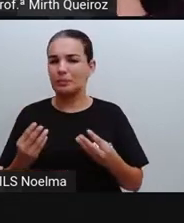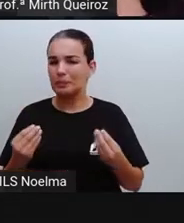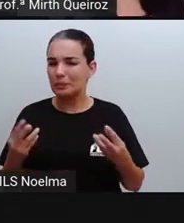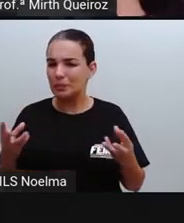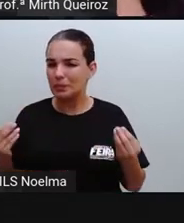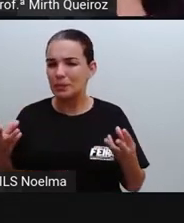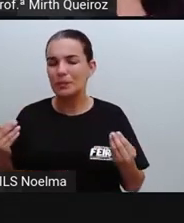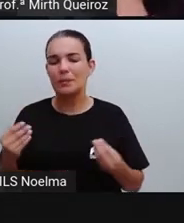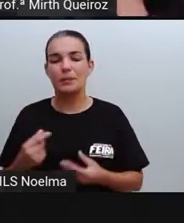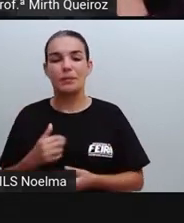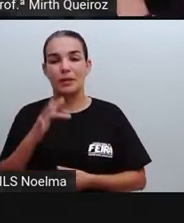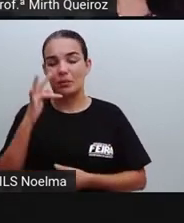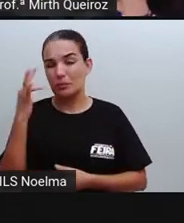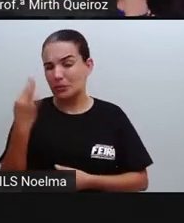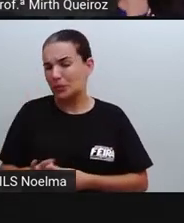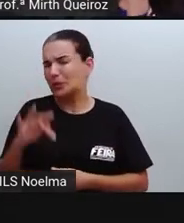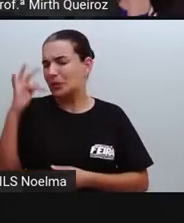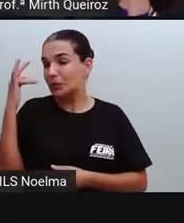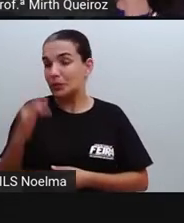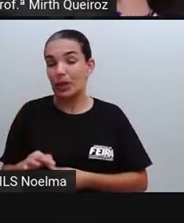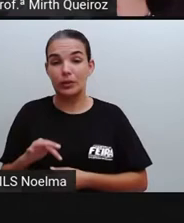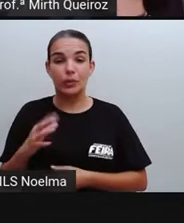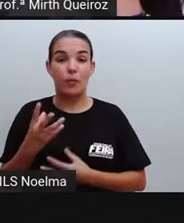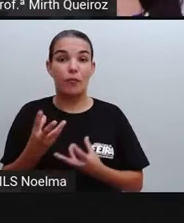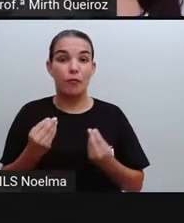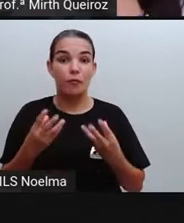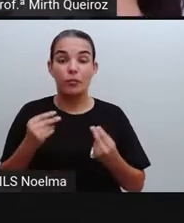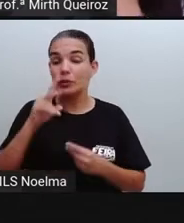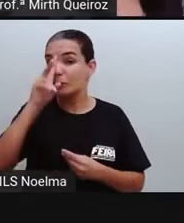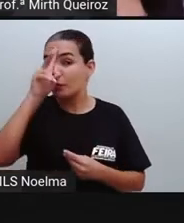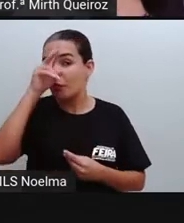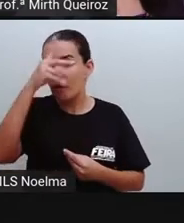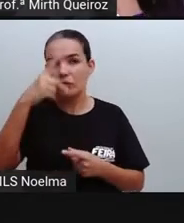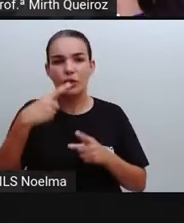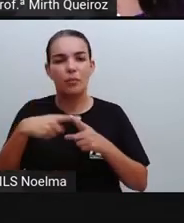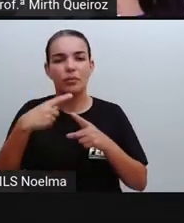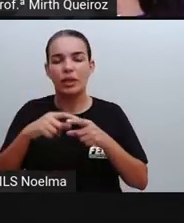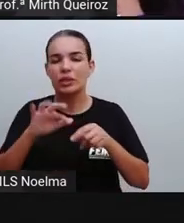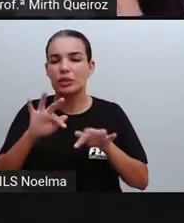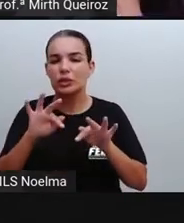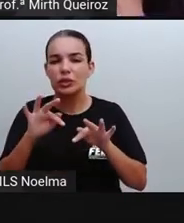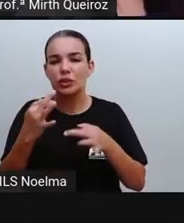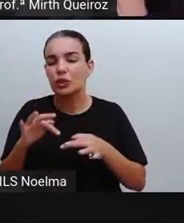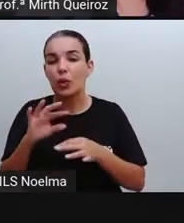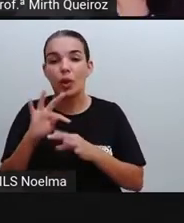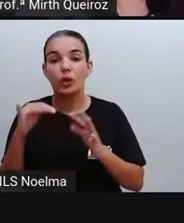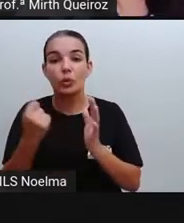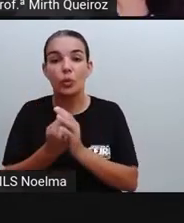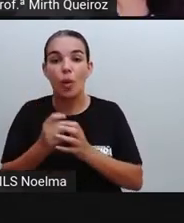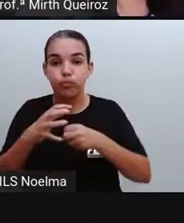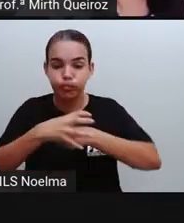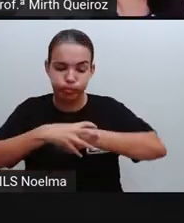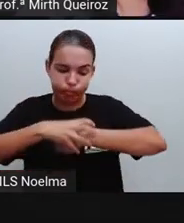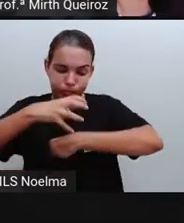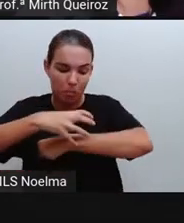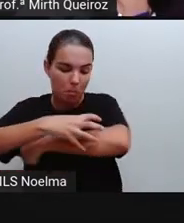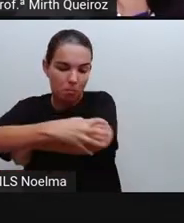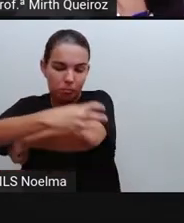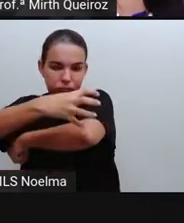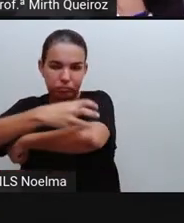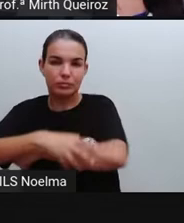locais das articulações, como por exemplo aqui no cotovelo, no joelho, fica tudo muito inchado, certo, gente?